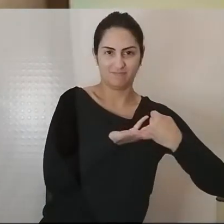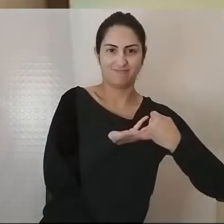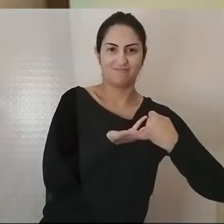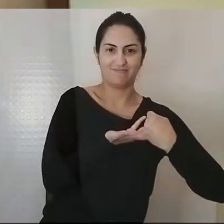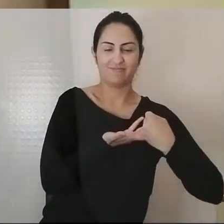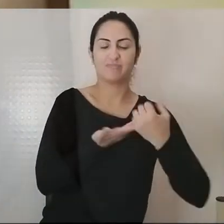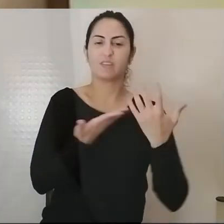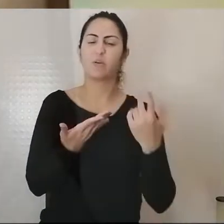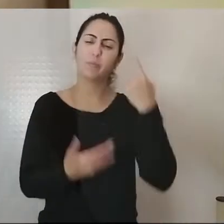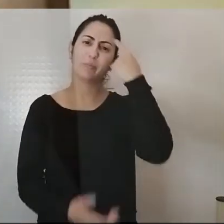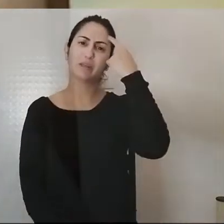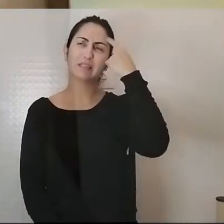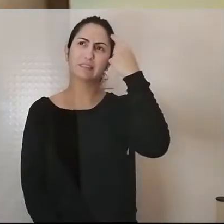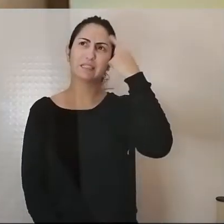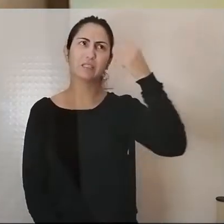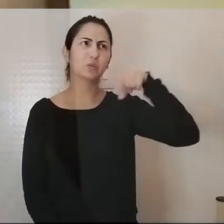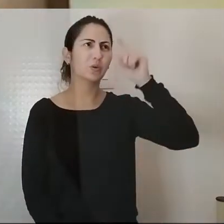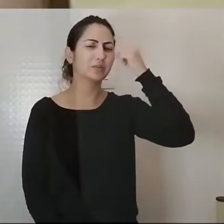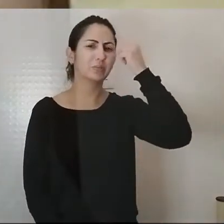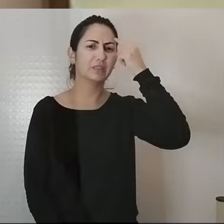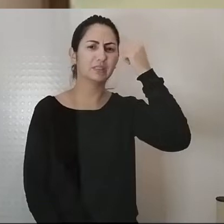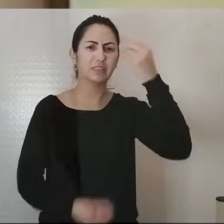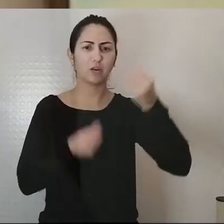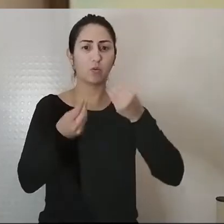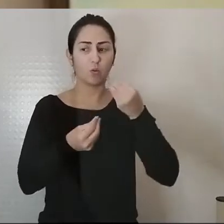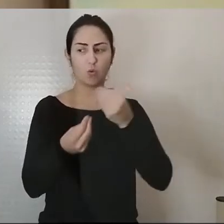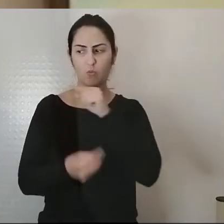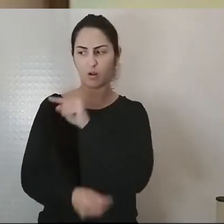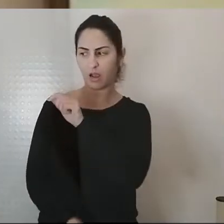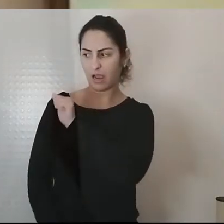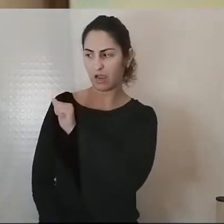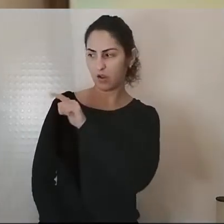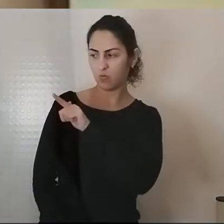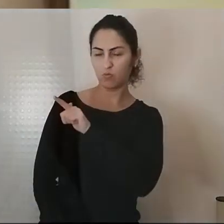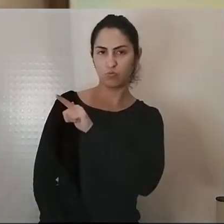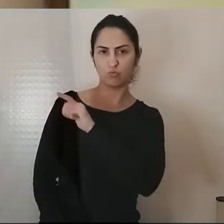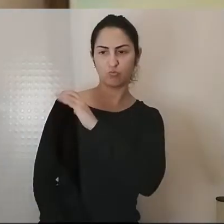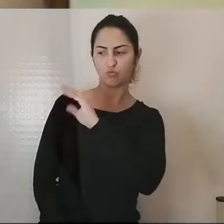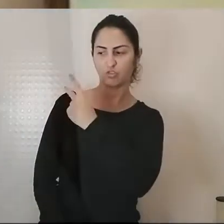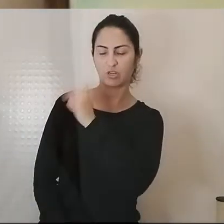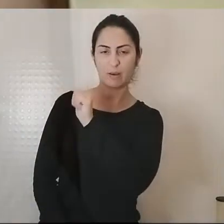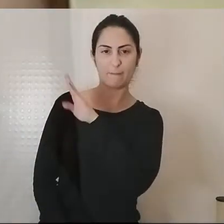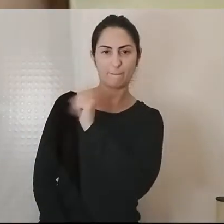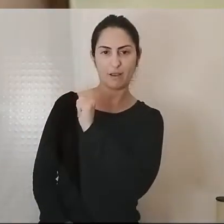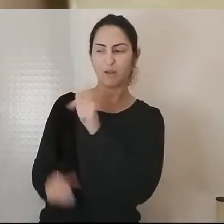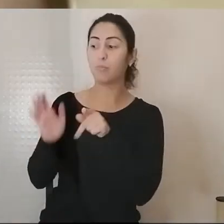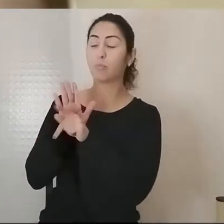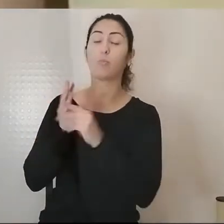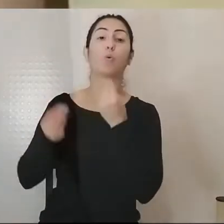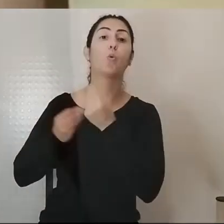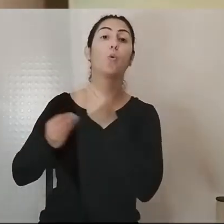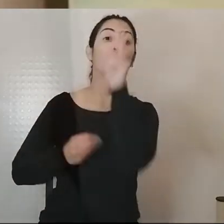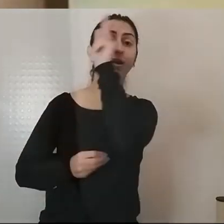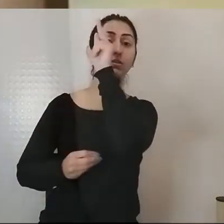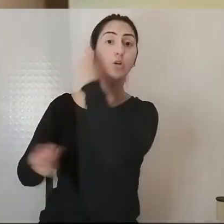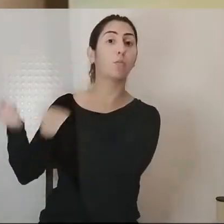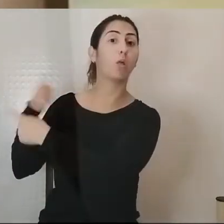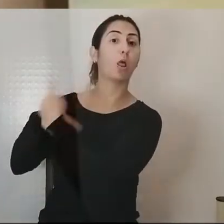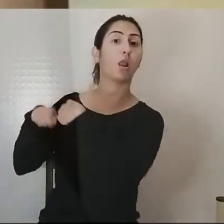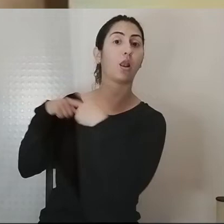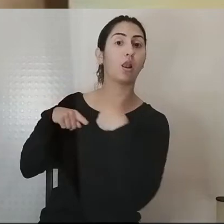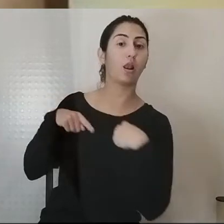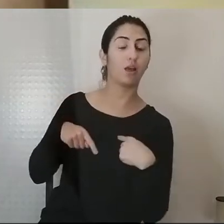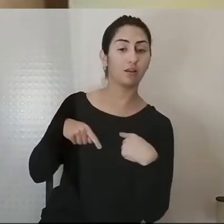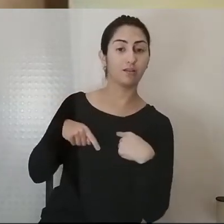pensar nos insurgentes do Al-Shabaab em termos da sua trajetória histórica e sustenta que o